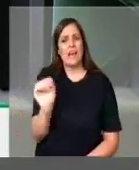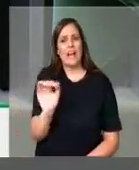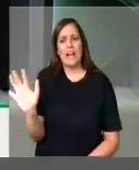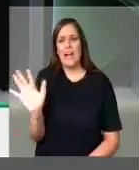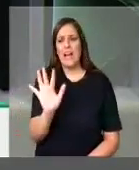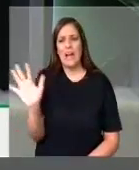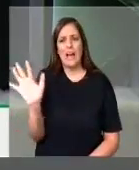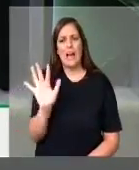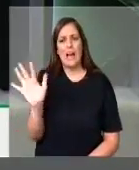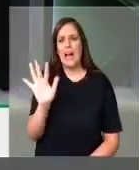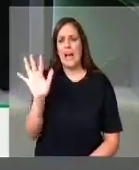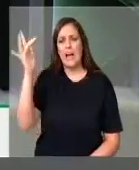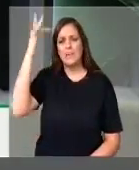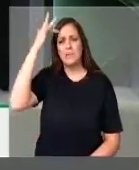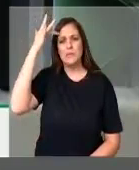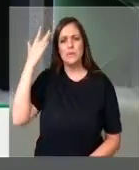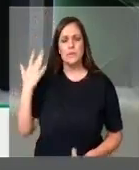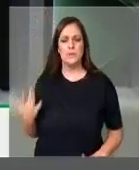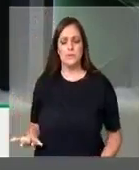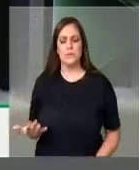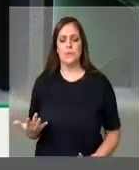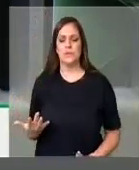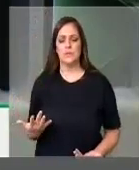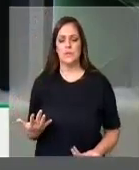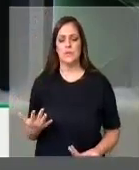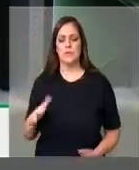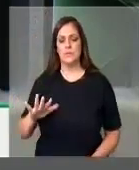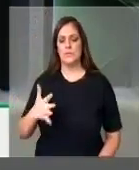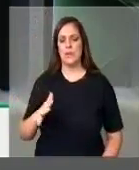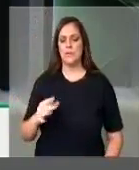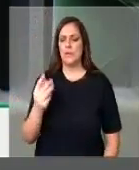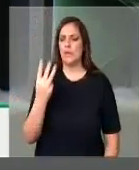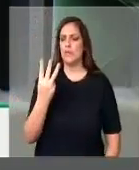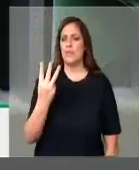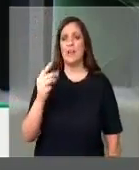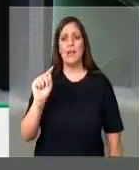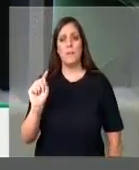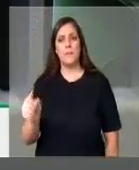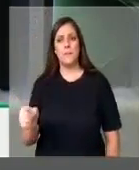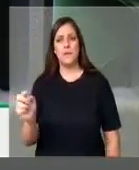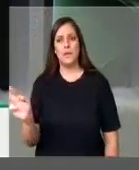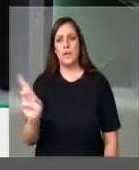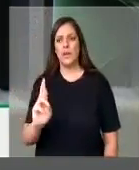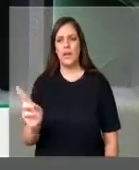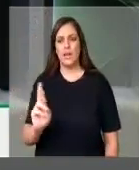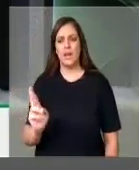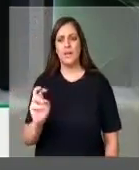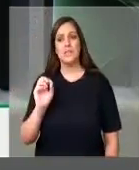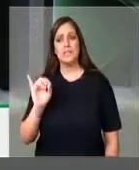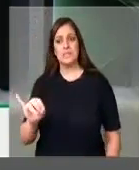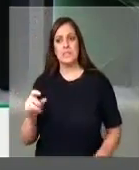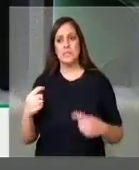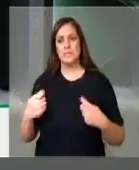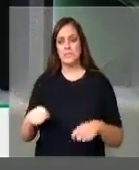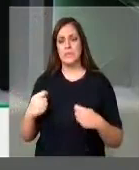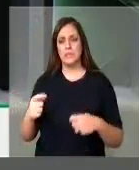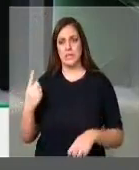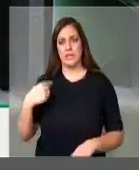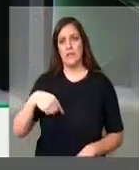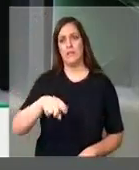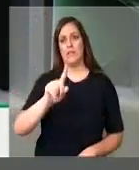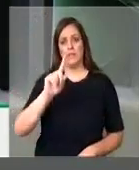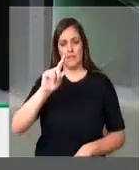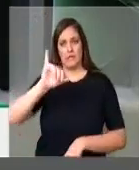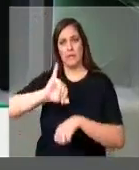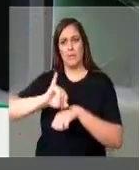beiro absurdo. Um trecho chega a custar perto de 3 mil reais. Uma conexão em Belém demora quase